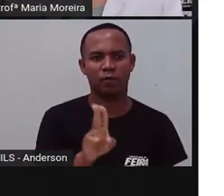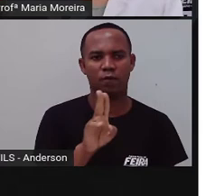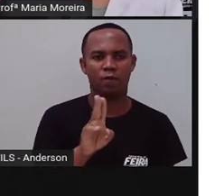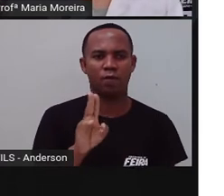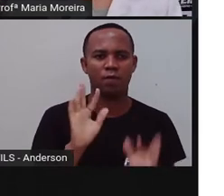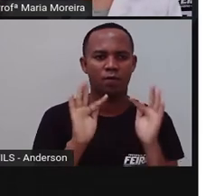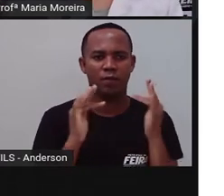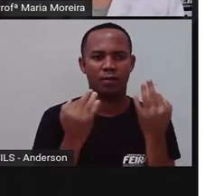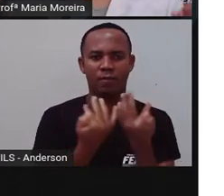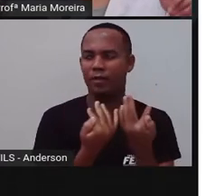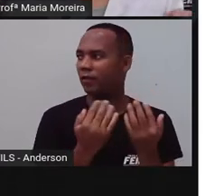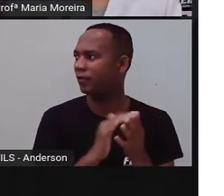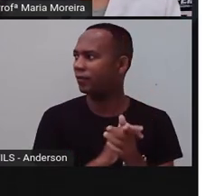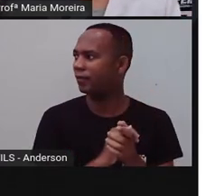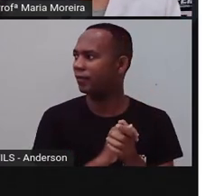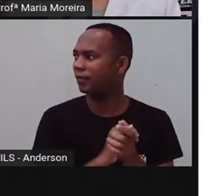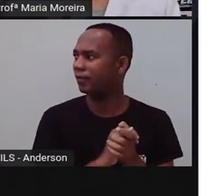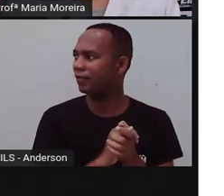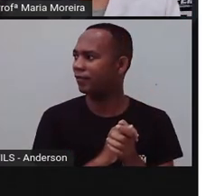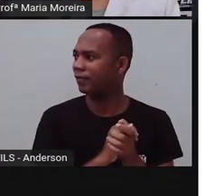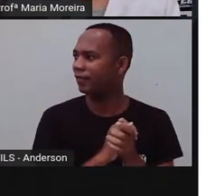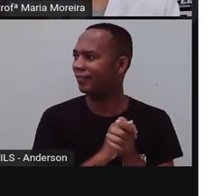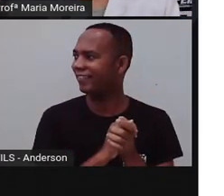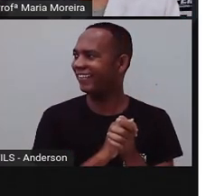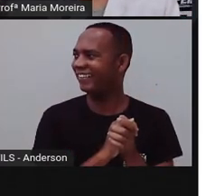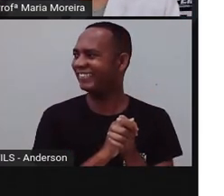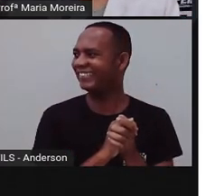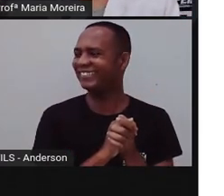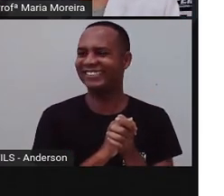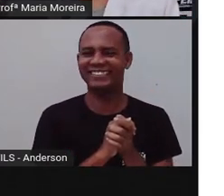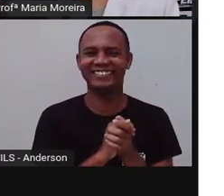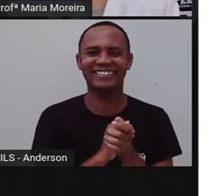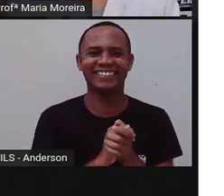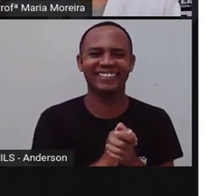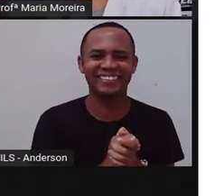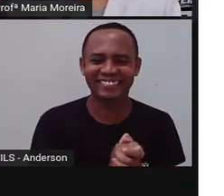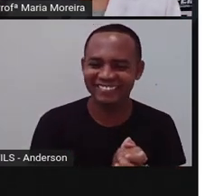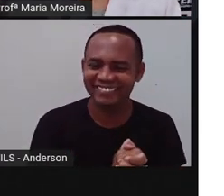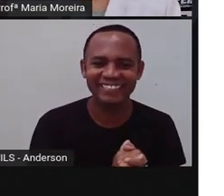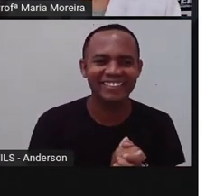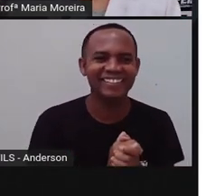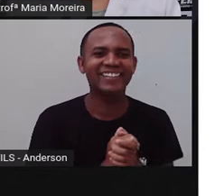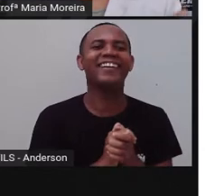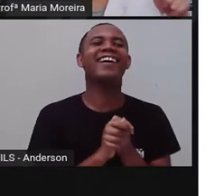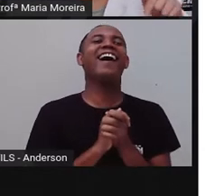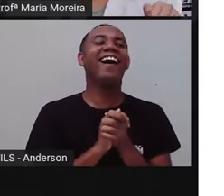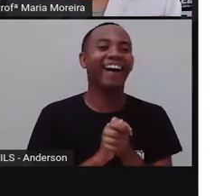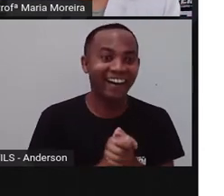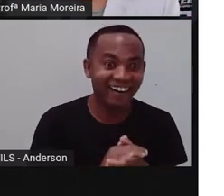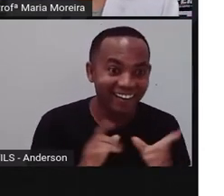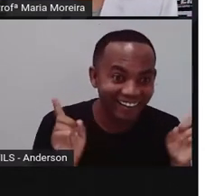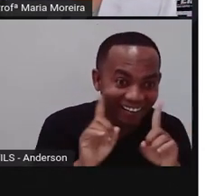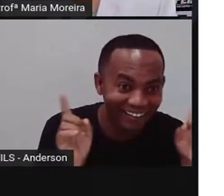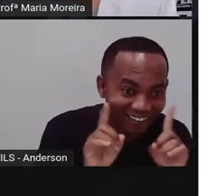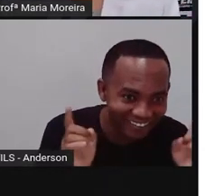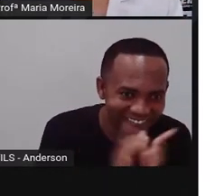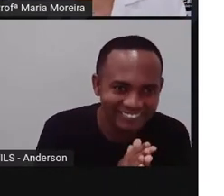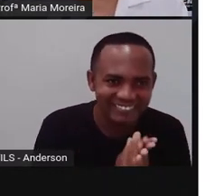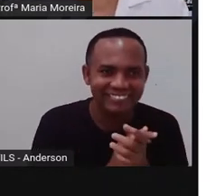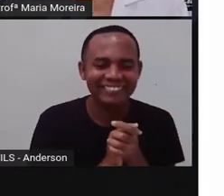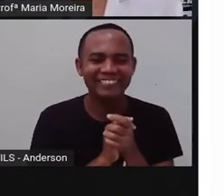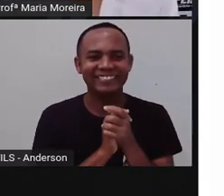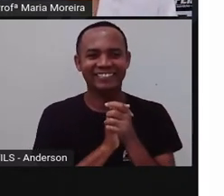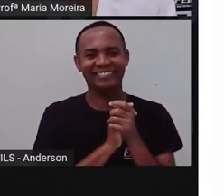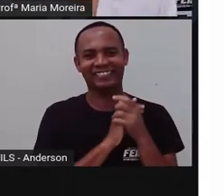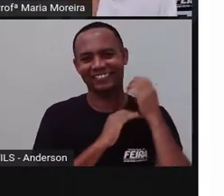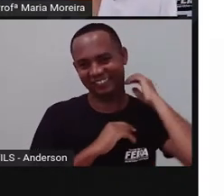aqui foi Anderson, tá? Falando de comida, gente, porque ele estava falando de comida. Ele fala que sou eu que falo de comida, mas mentira, é ele. Tá?